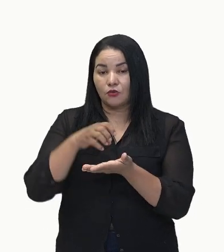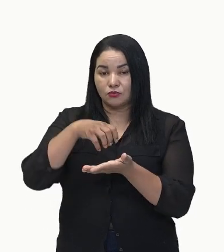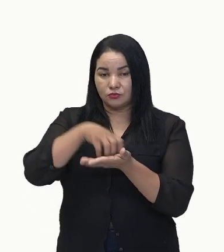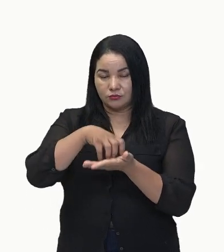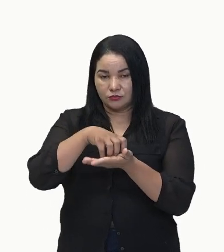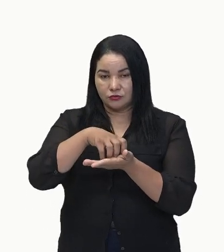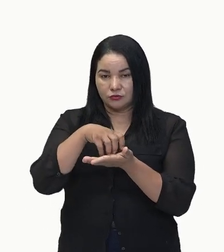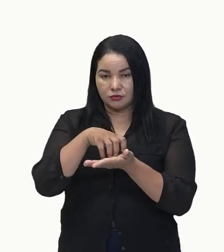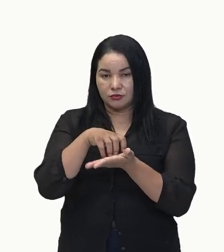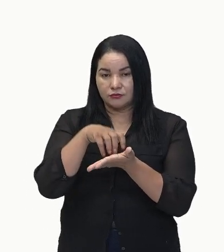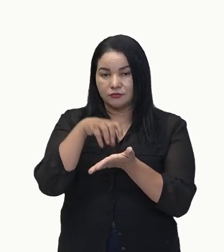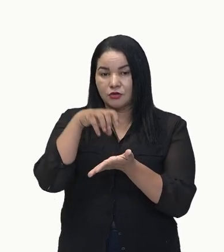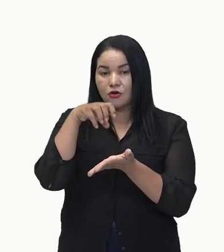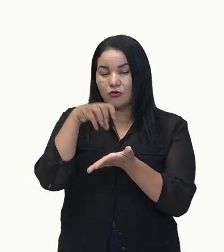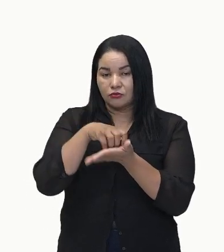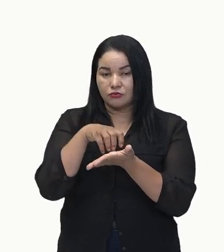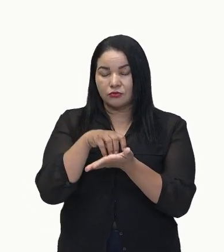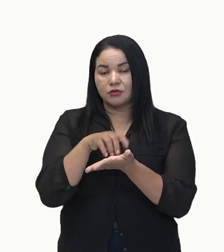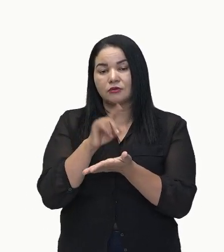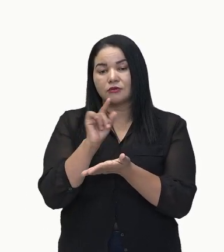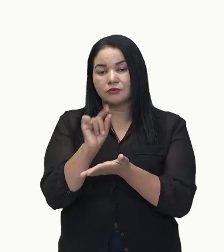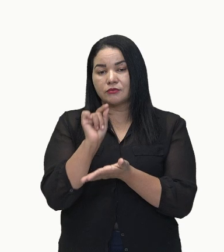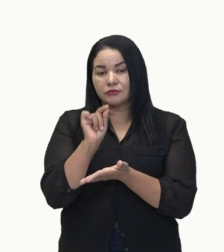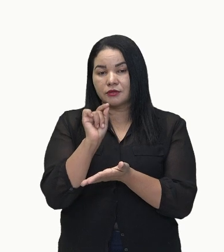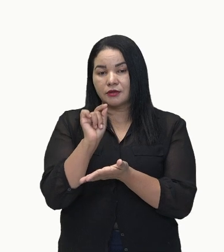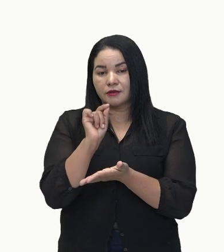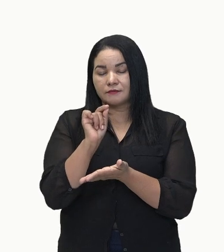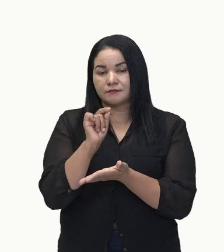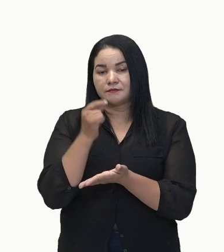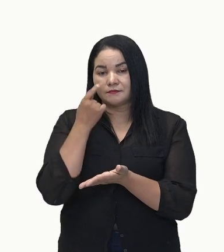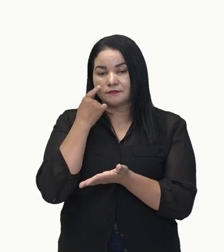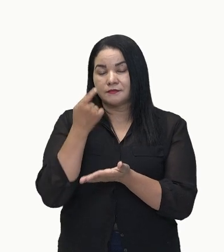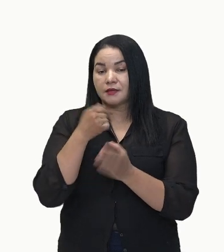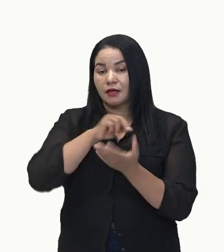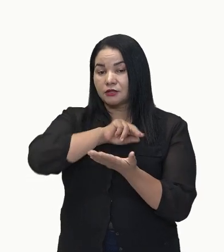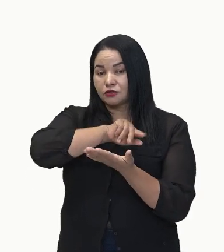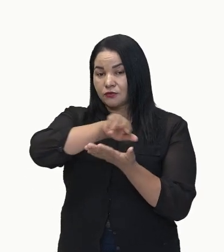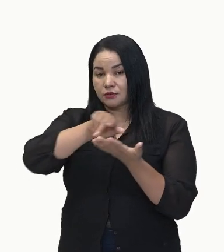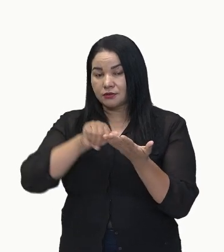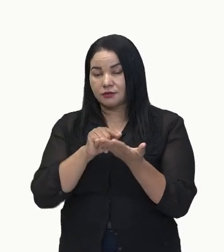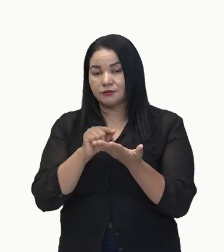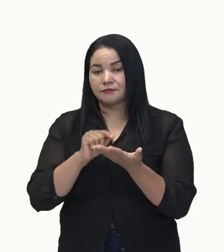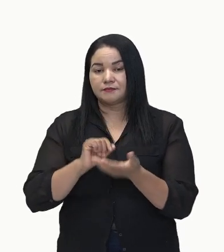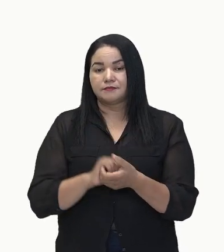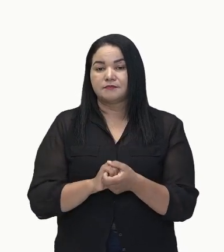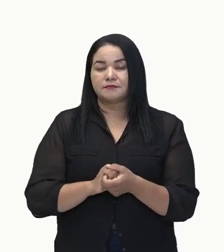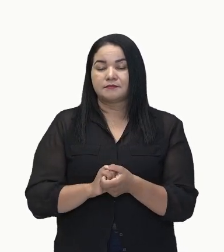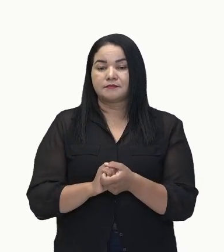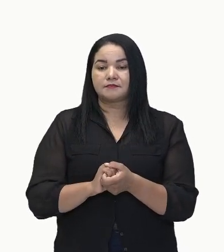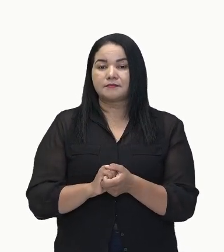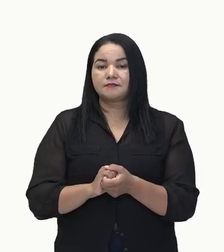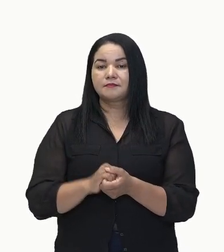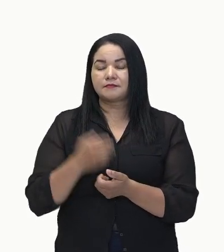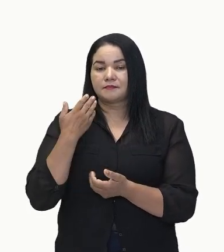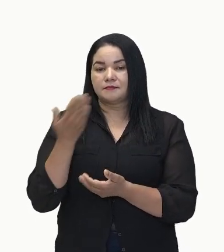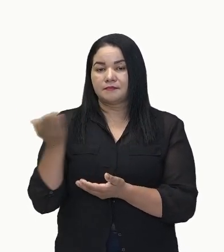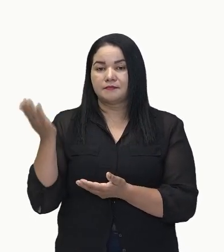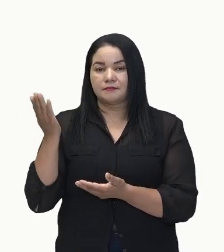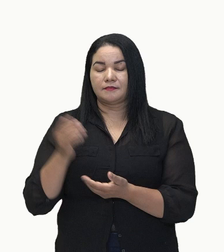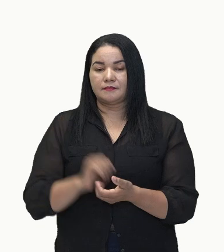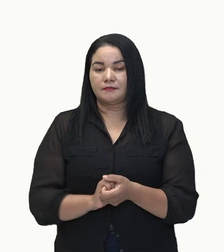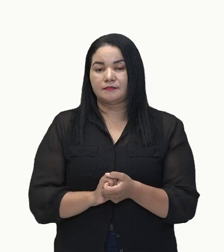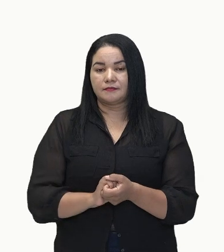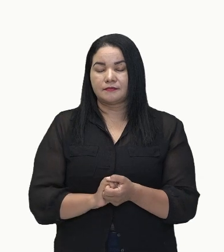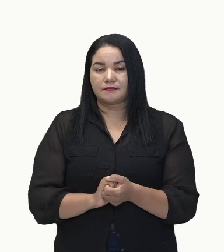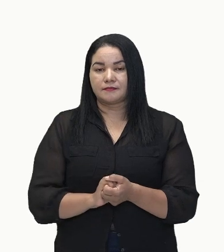aqui, são esses caras aqui, ó. São esses adjetivos, esses nomes caracterizando o